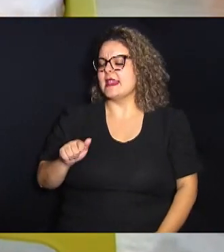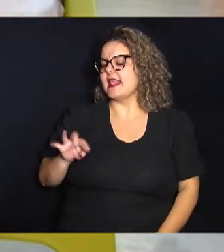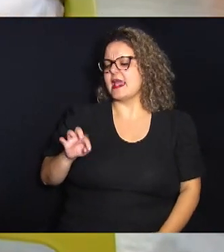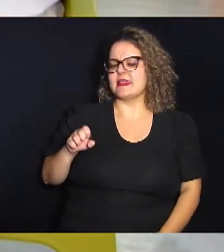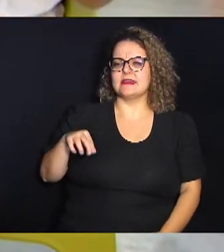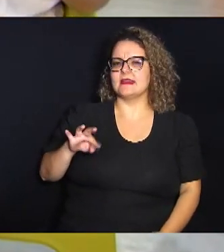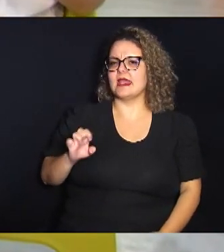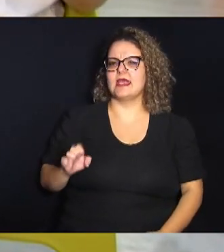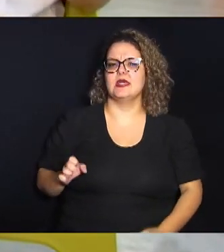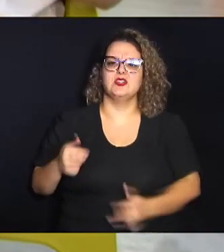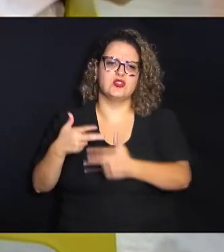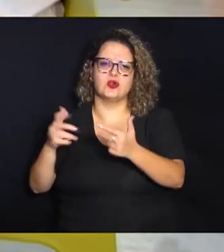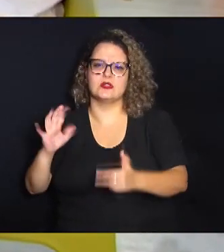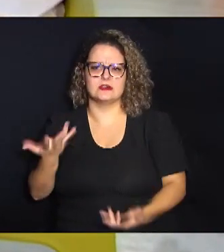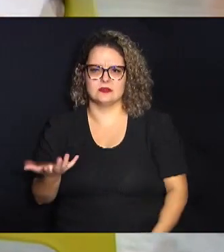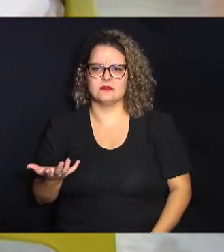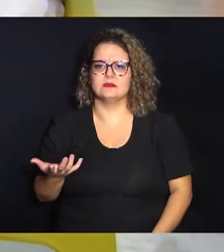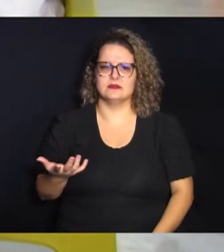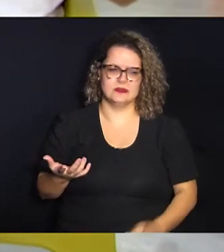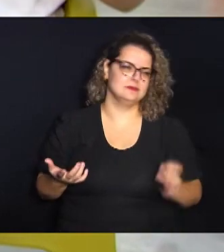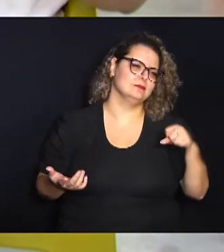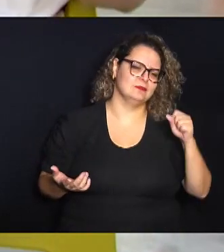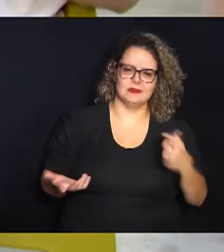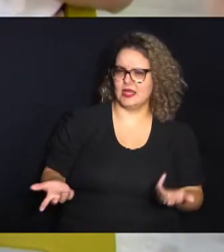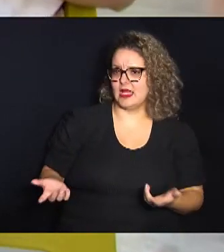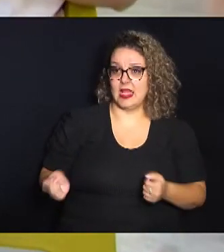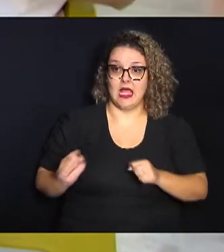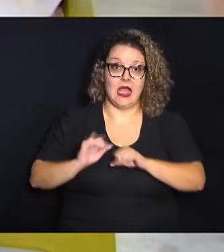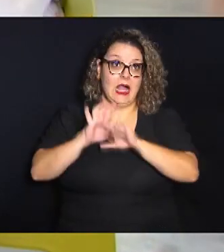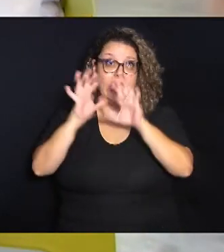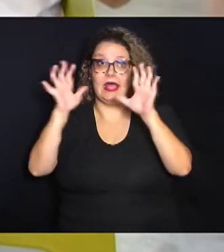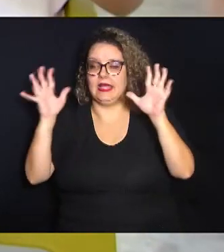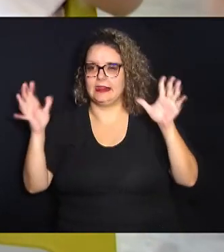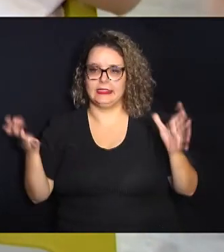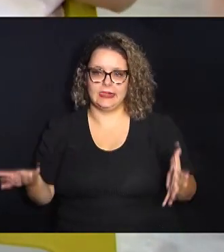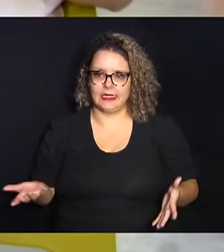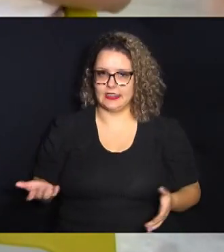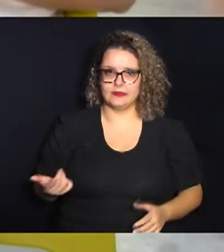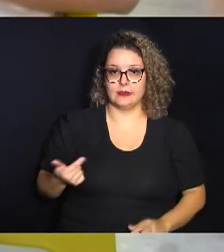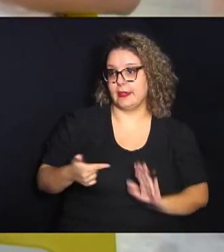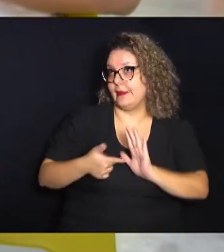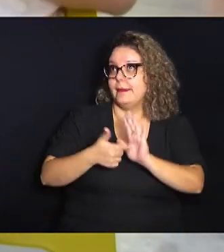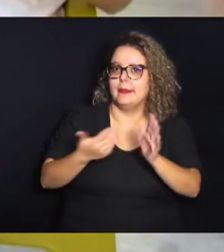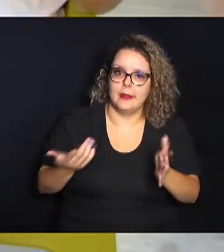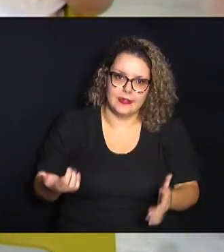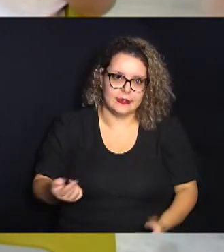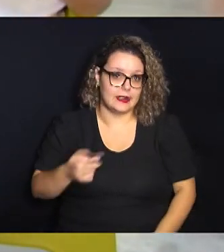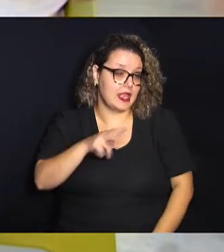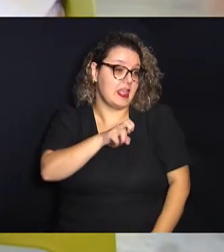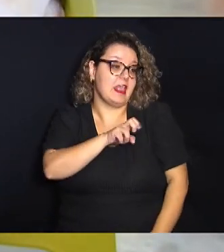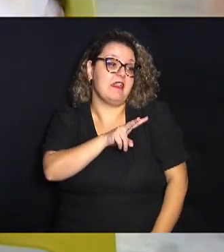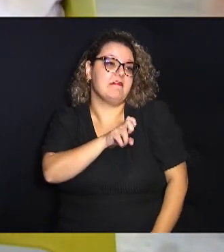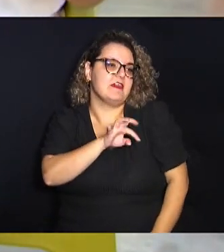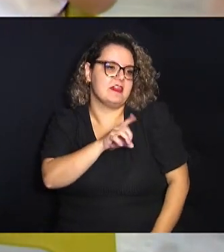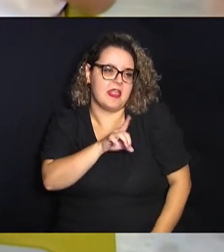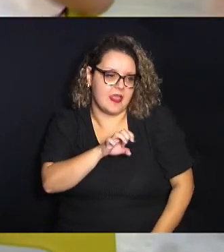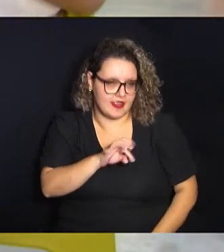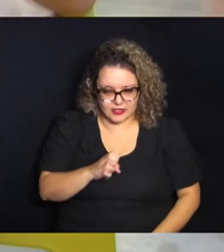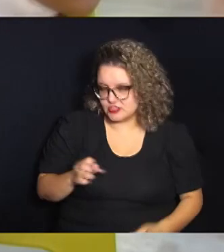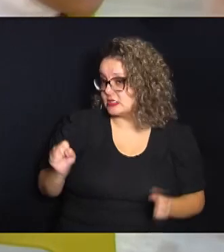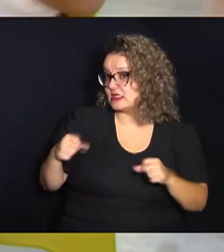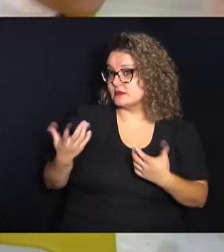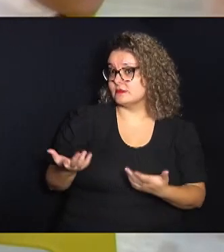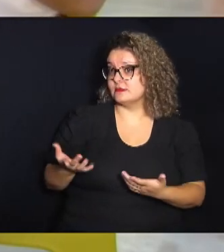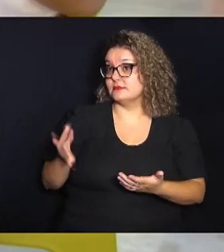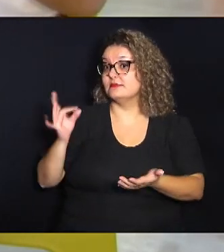que tal coisa aconteceu com o sentido de ah é explícito está na cara que isso aconteceu é evidente é evidente mas na